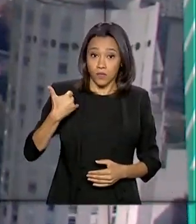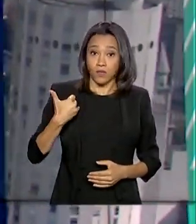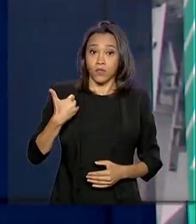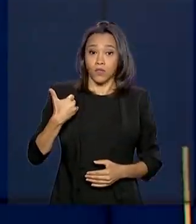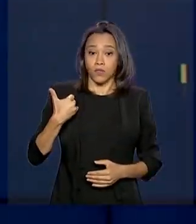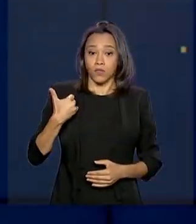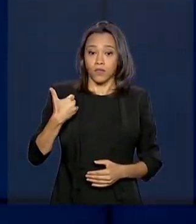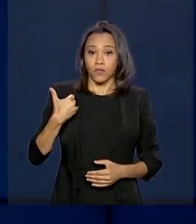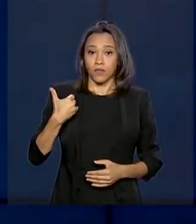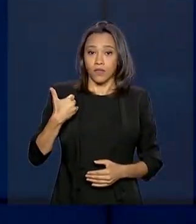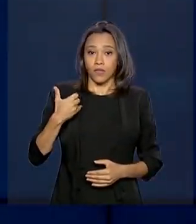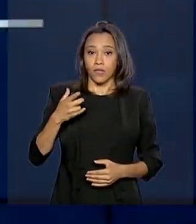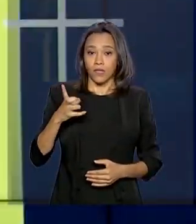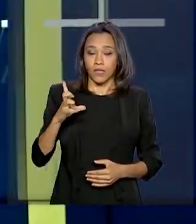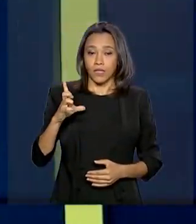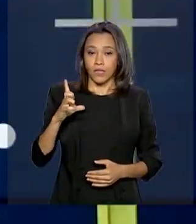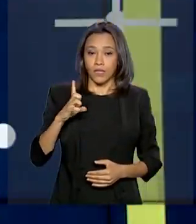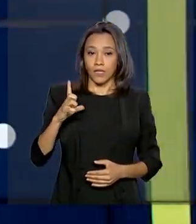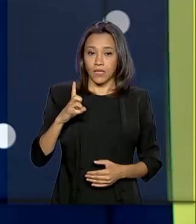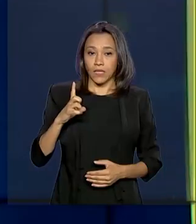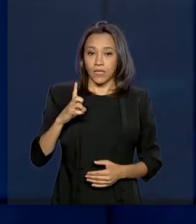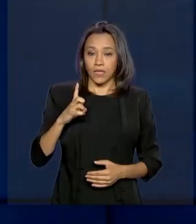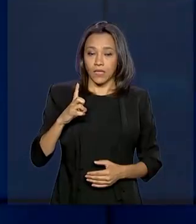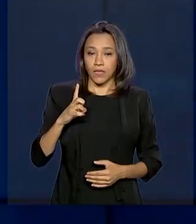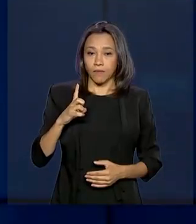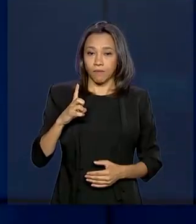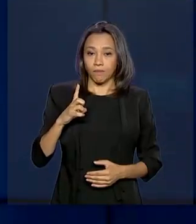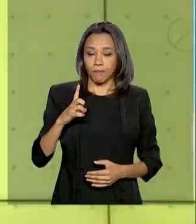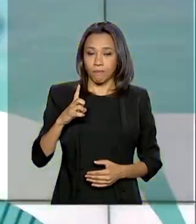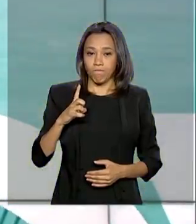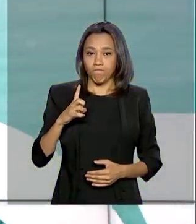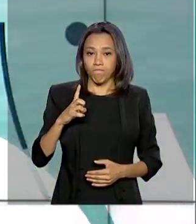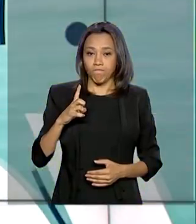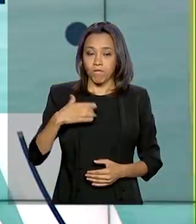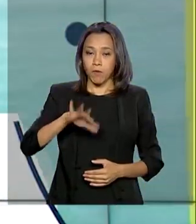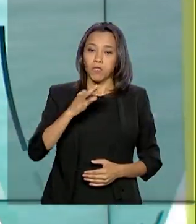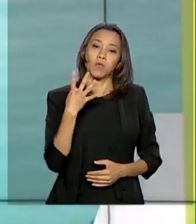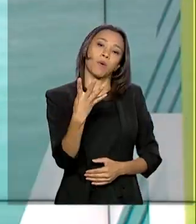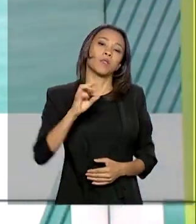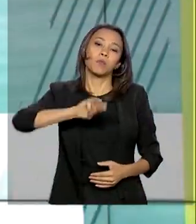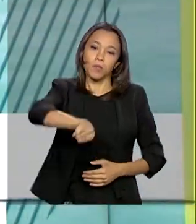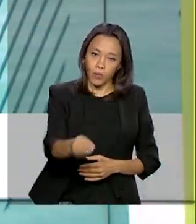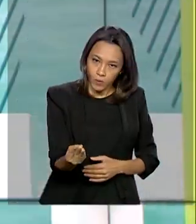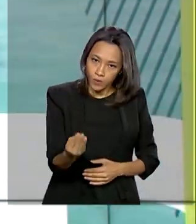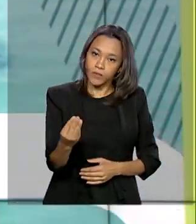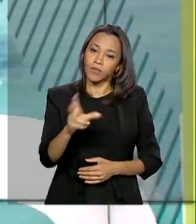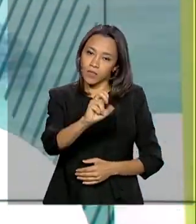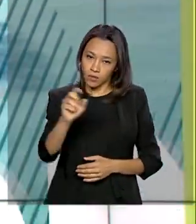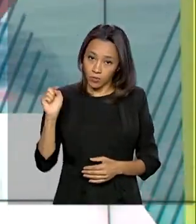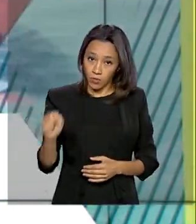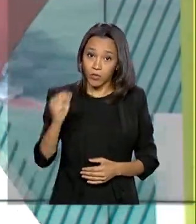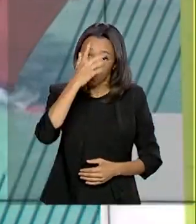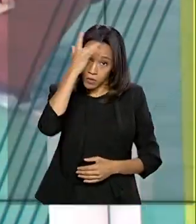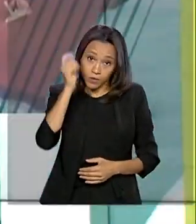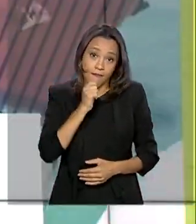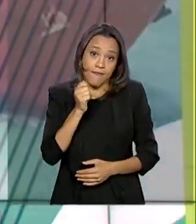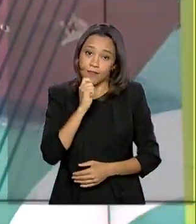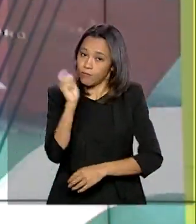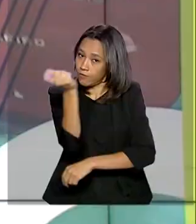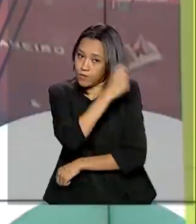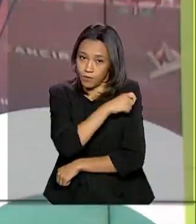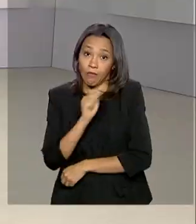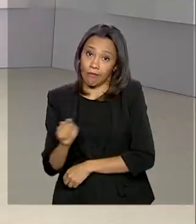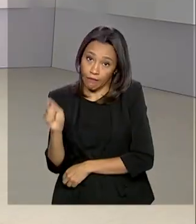mais de 4 milhões e meio de pessoas não vacinadas nesses